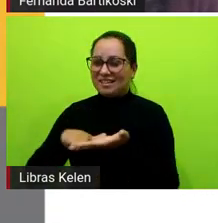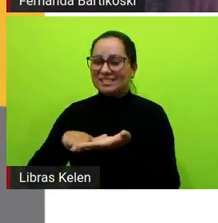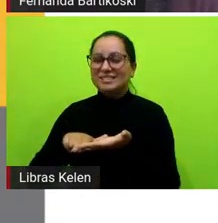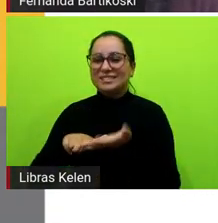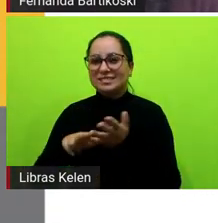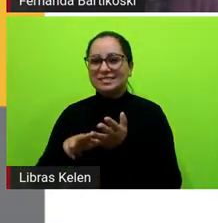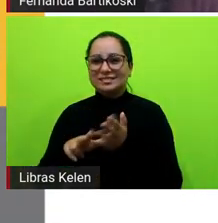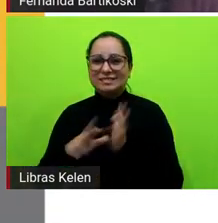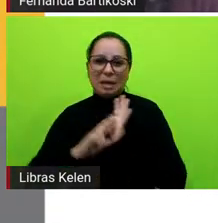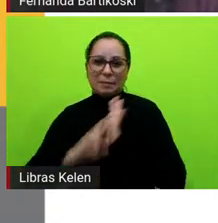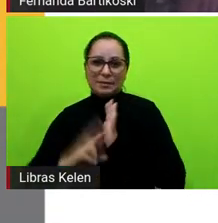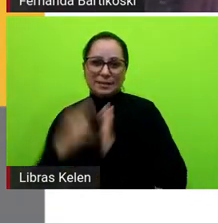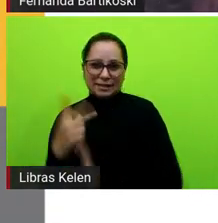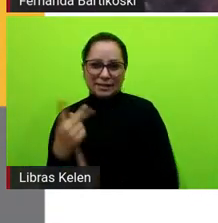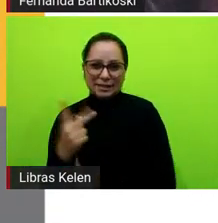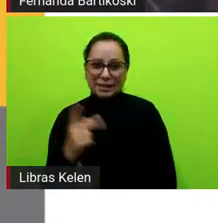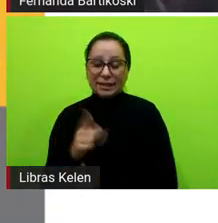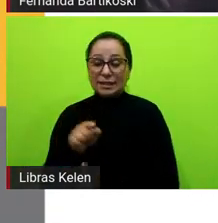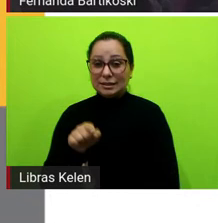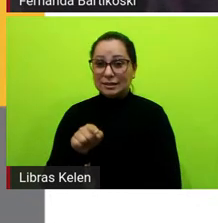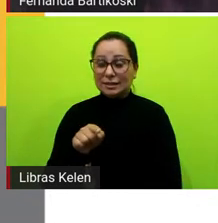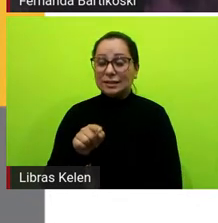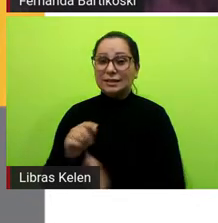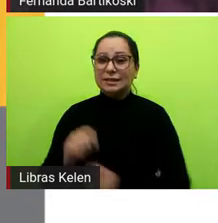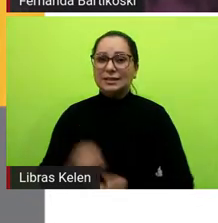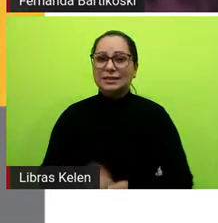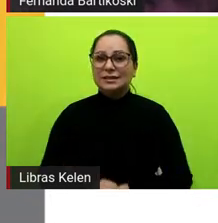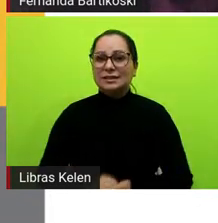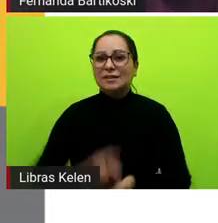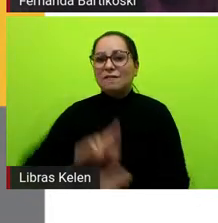representações dele, essa é uma das últimas... Tem várias versões, né?